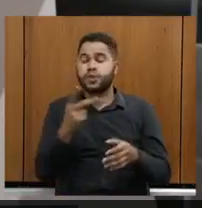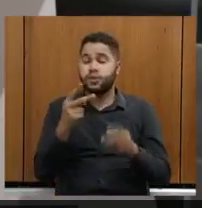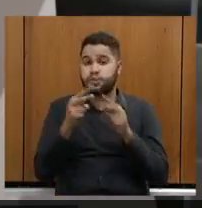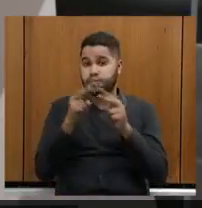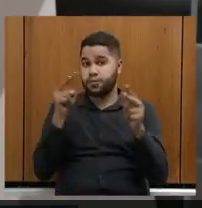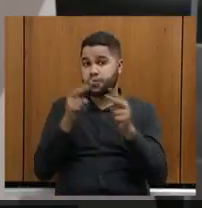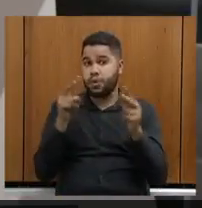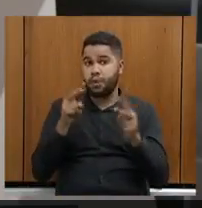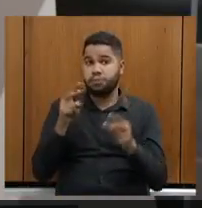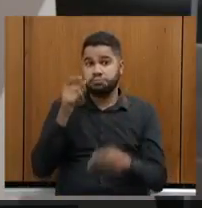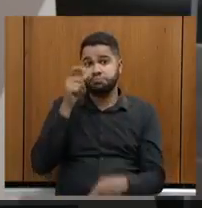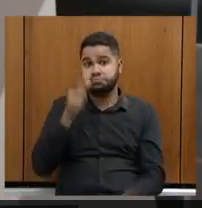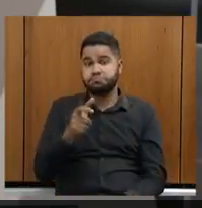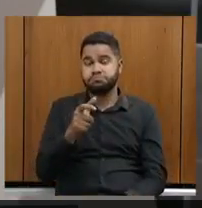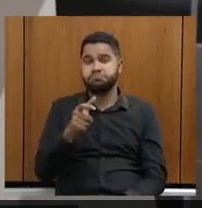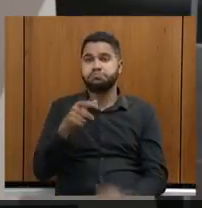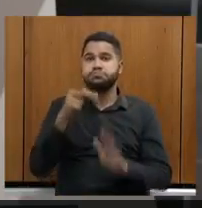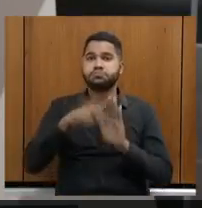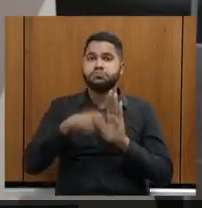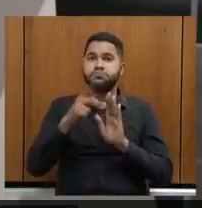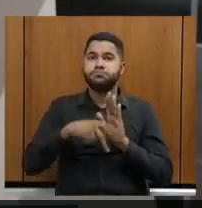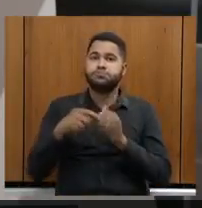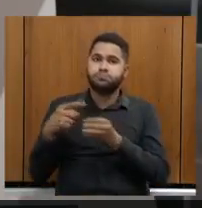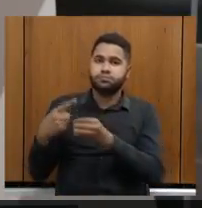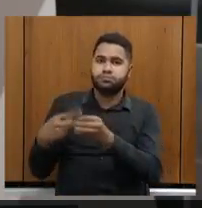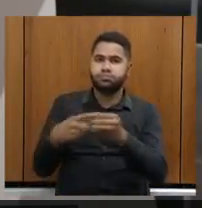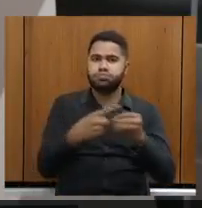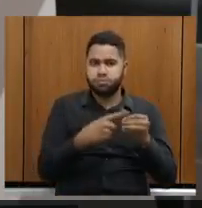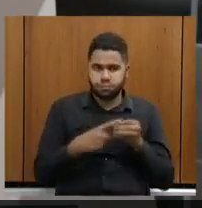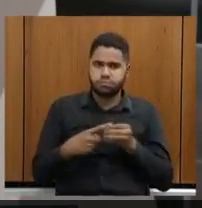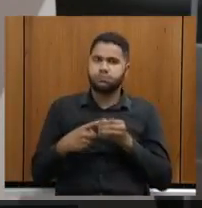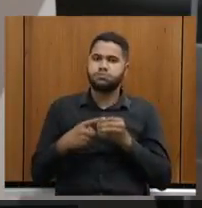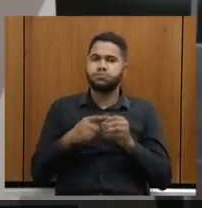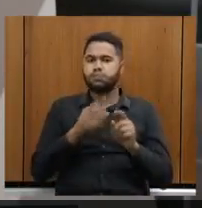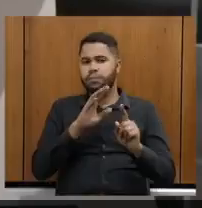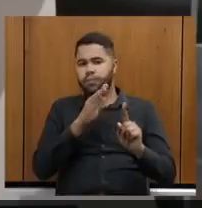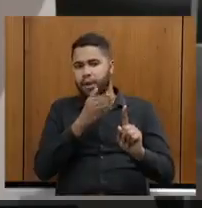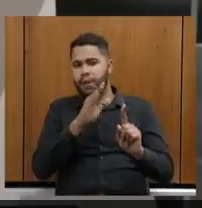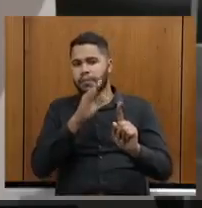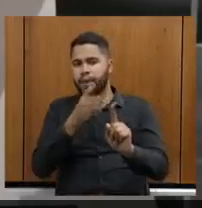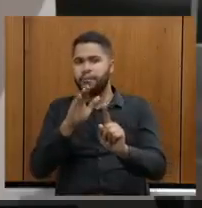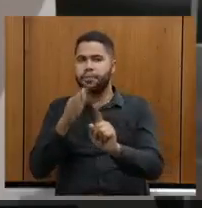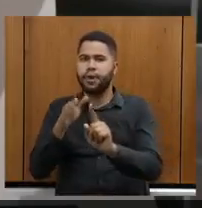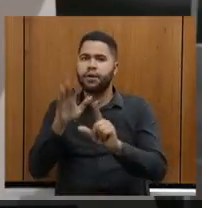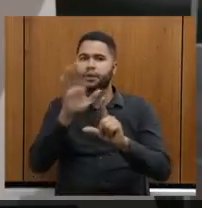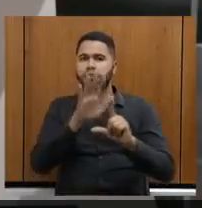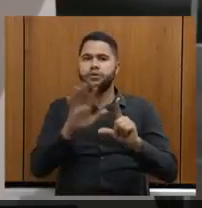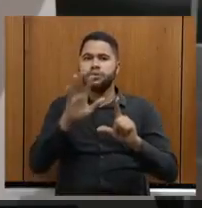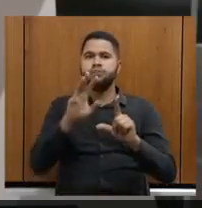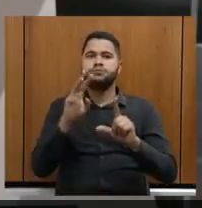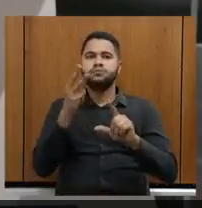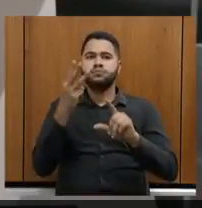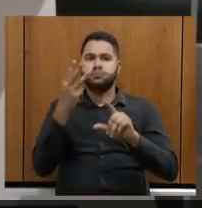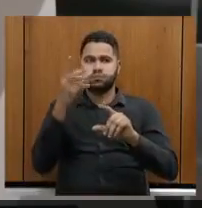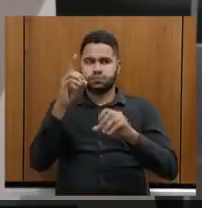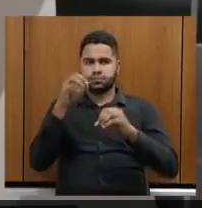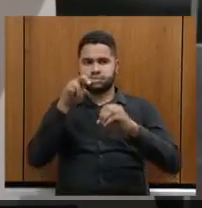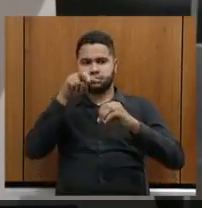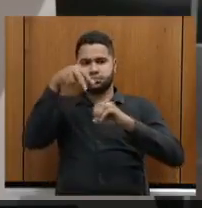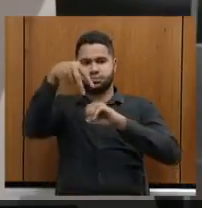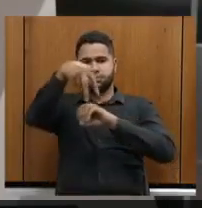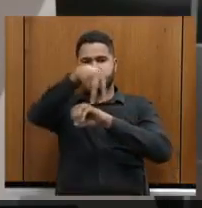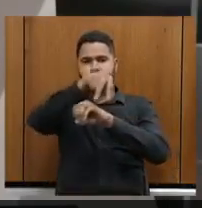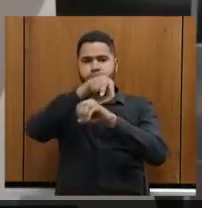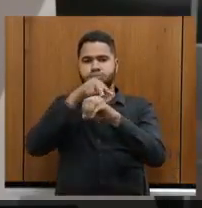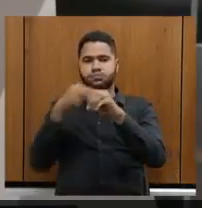interessante esse projeto. Nós pegamos a cidade, os destinos, e colocamos ele em imagem 3D, onde o